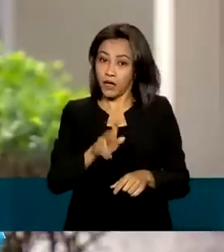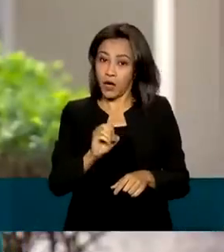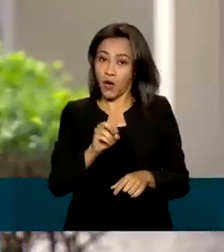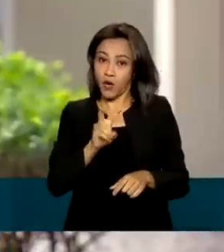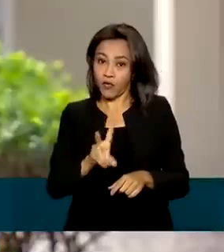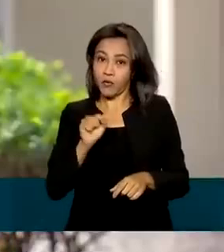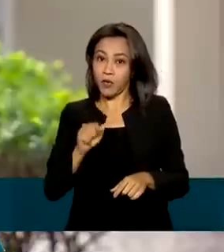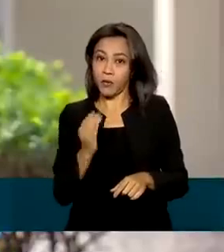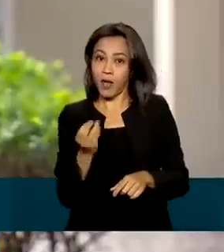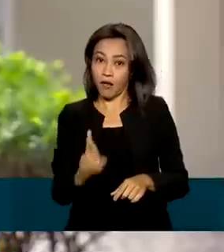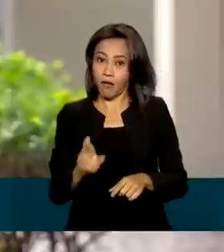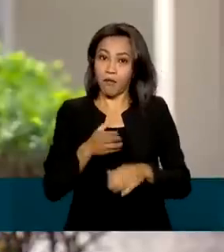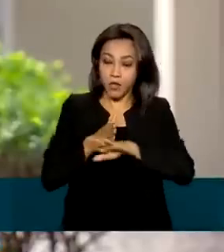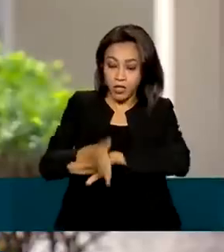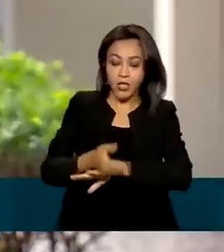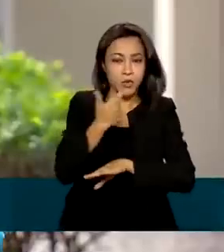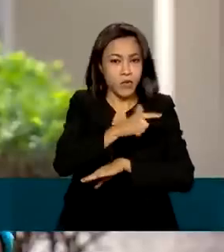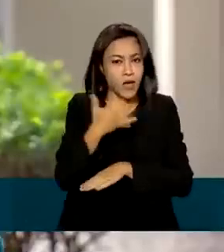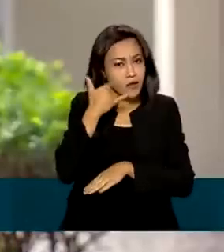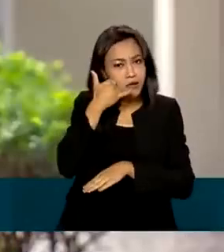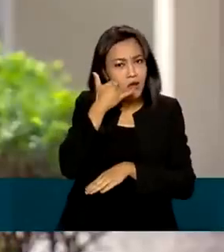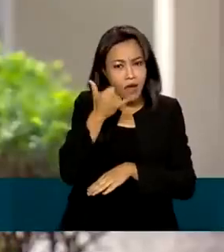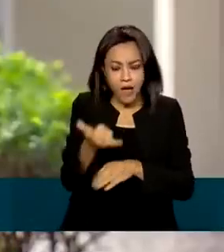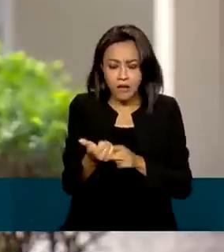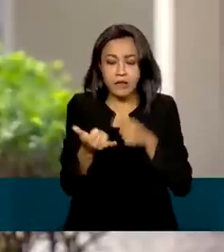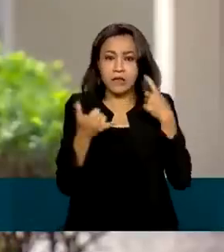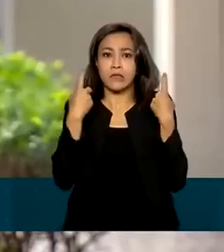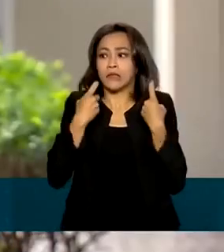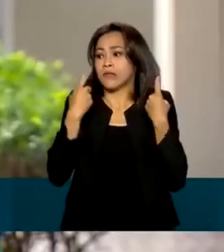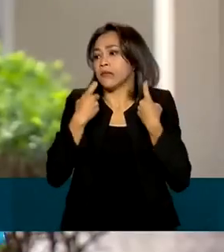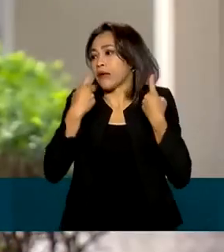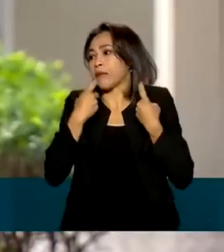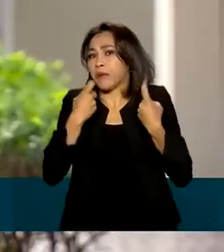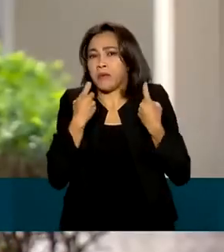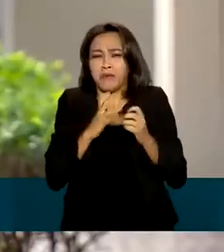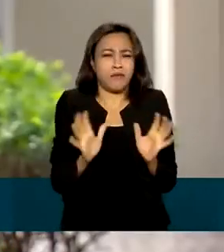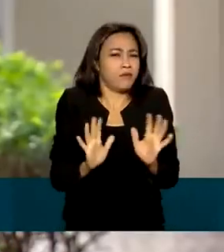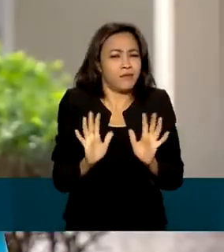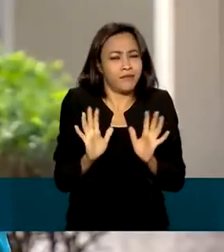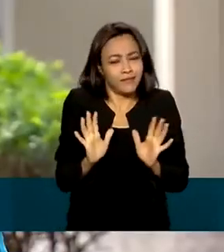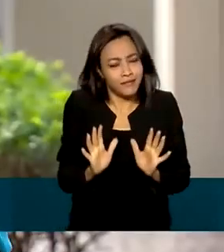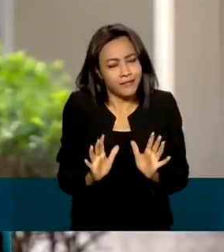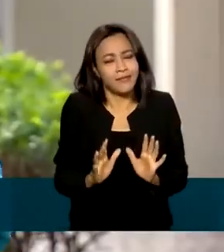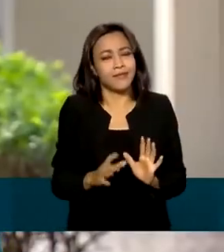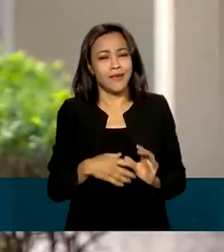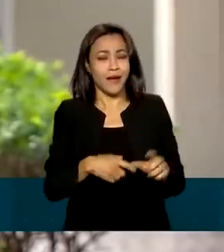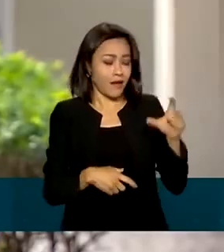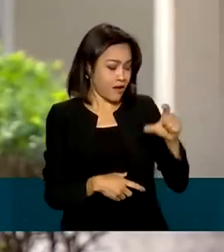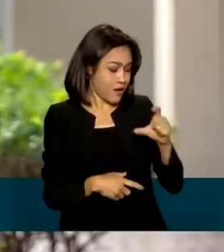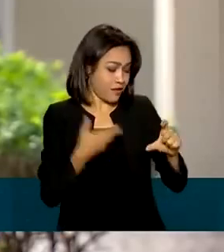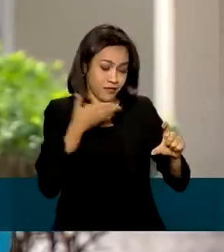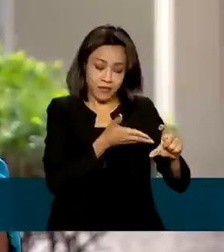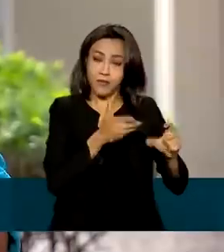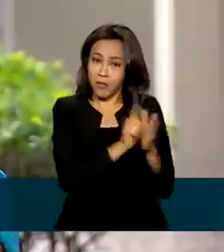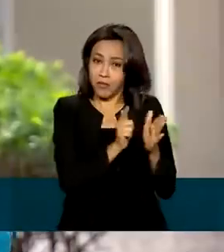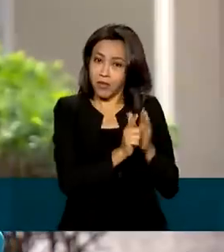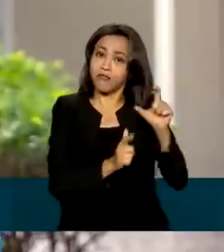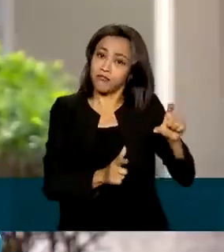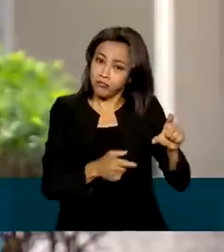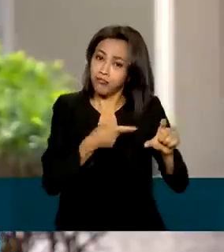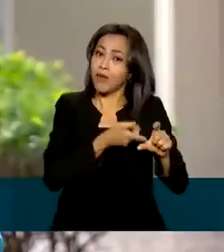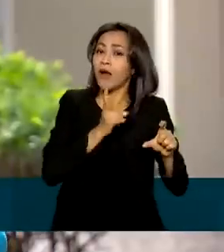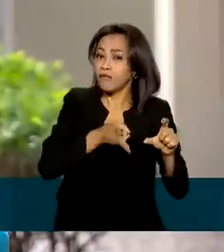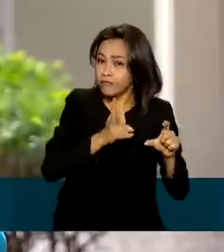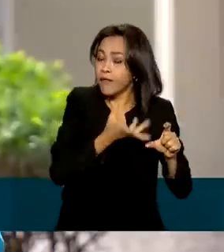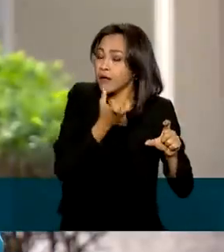tem acesso ao documento no celular, não precisa ficar preocupado. A carteira de identidade comum, aquela tradicional, vai continuar